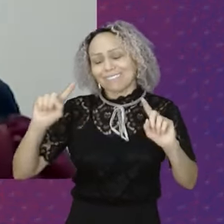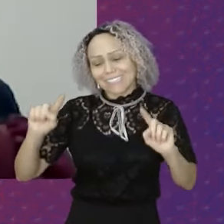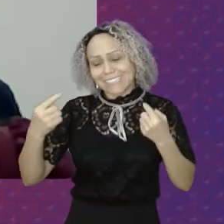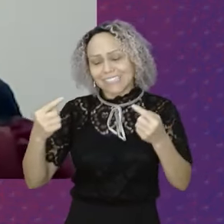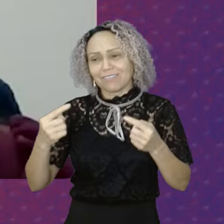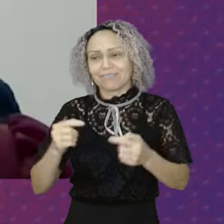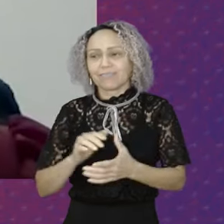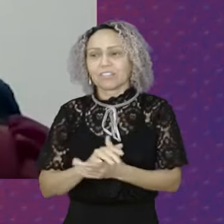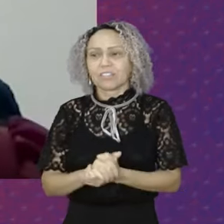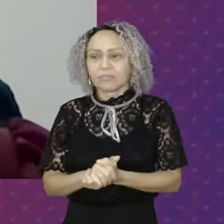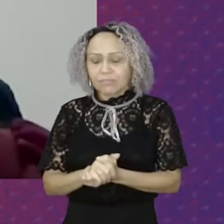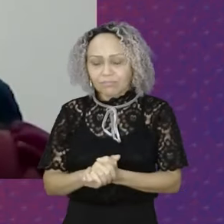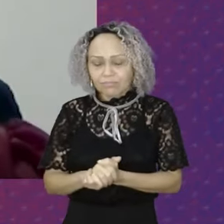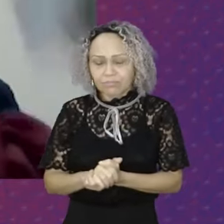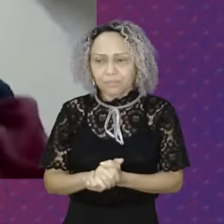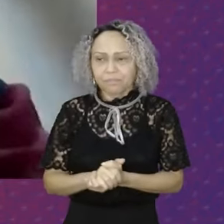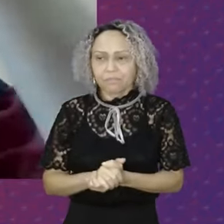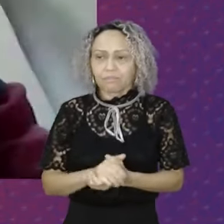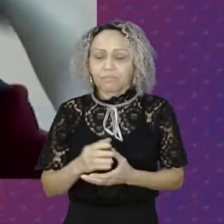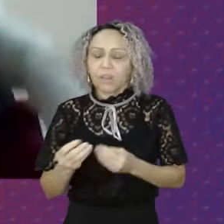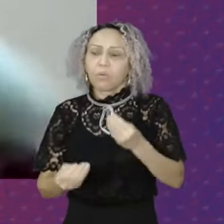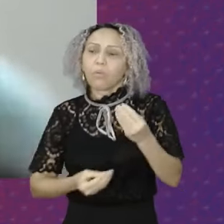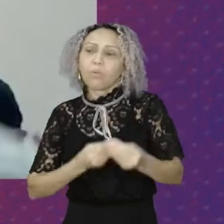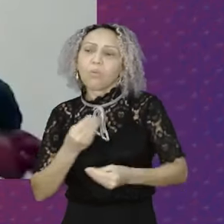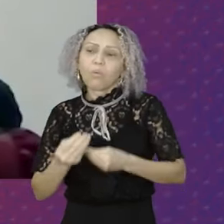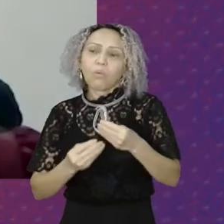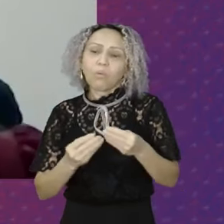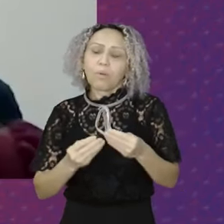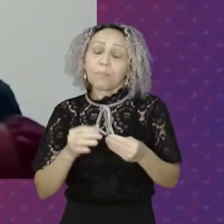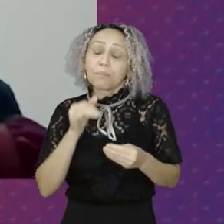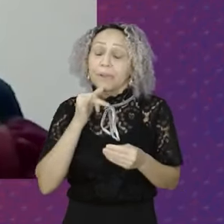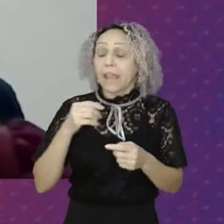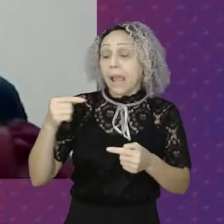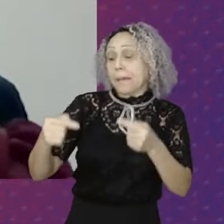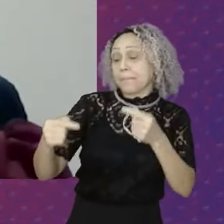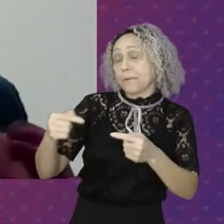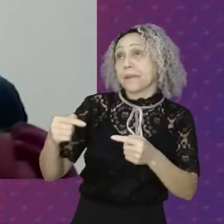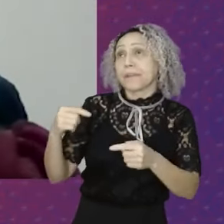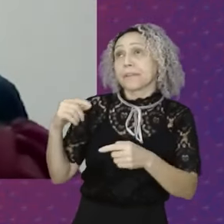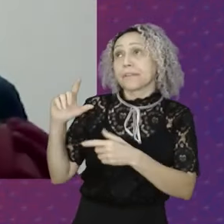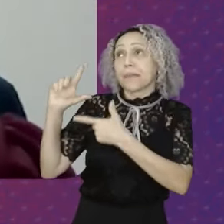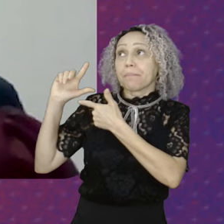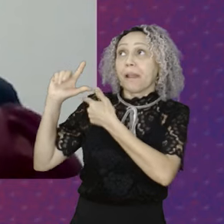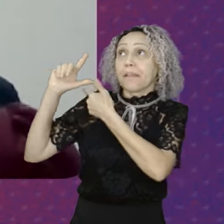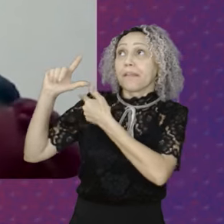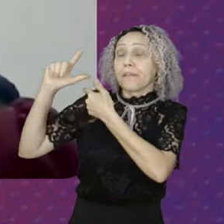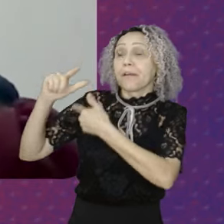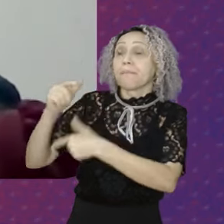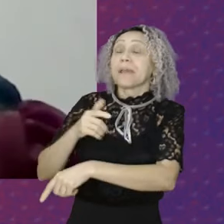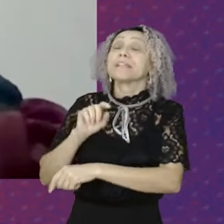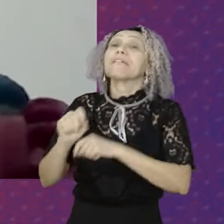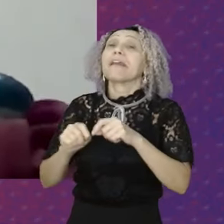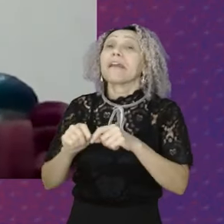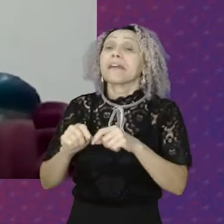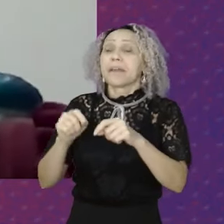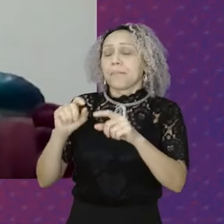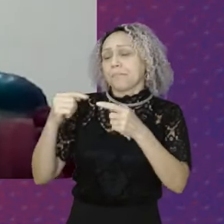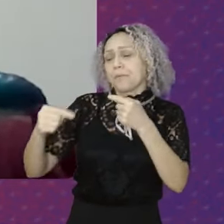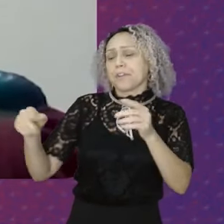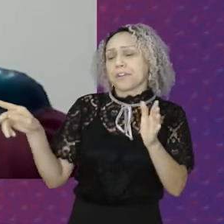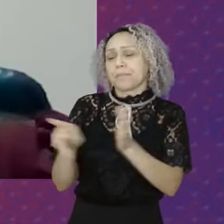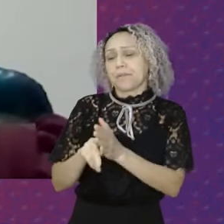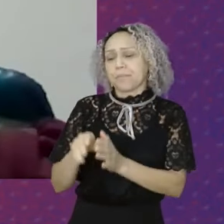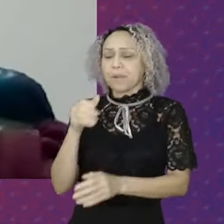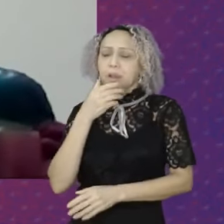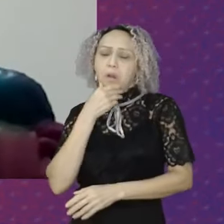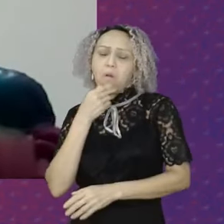historicamente foi construído Esse lugar como um lugar dos homens Então Você Está ocupando esse